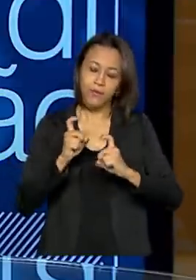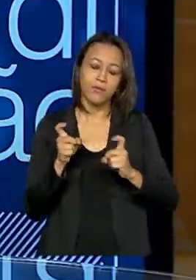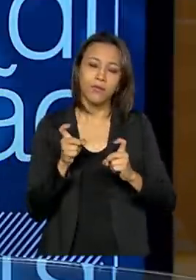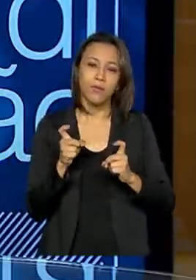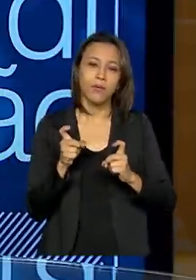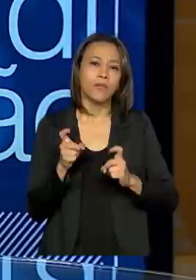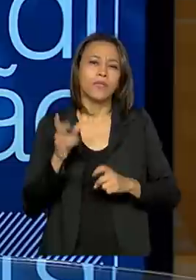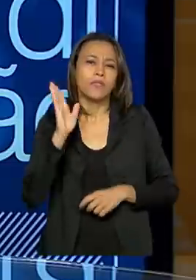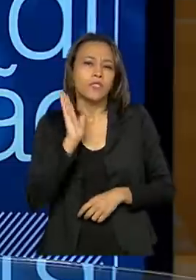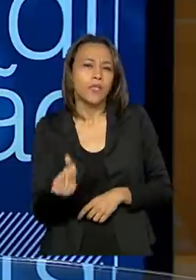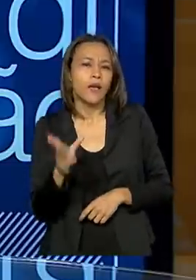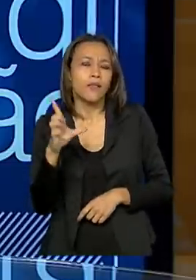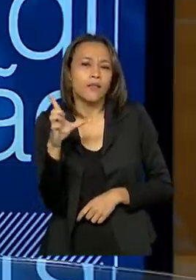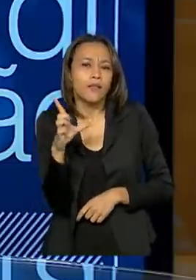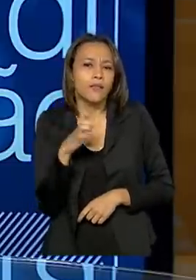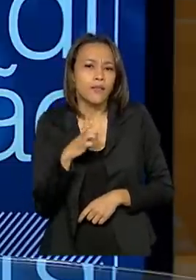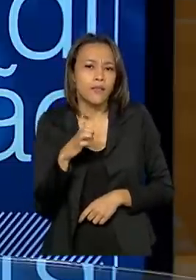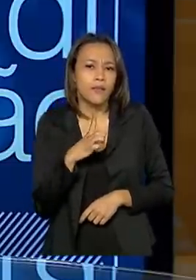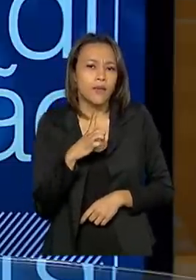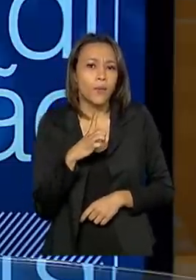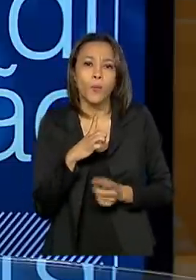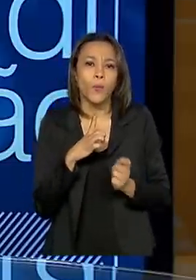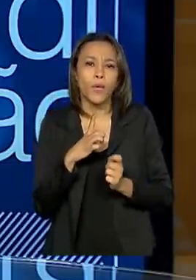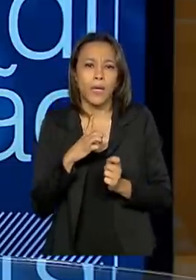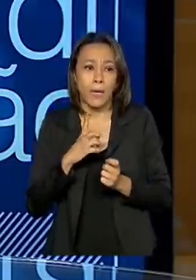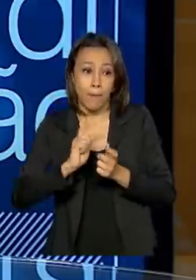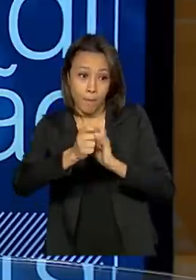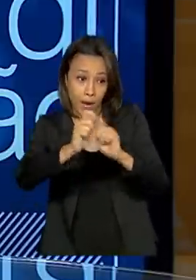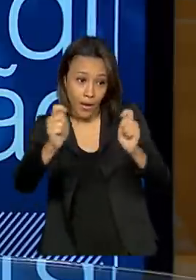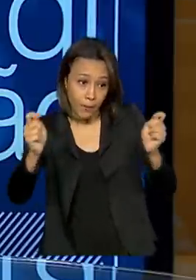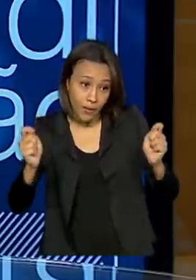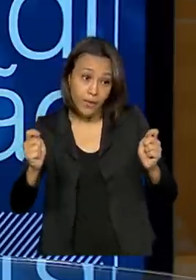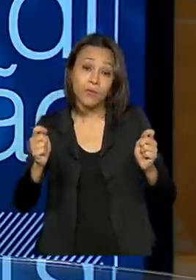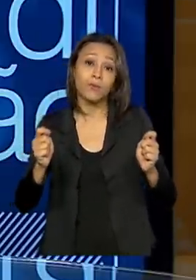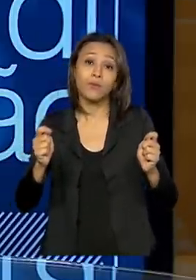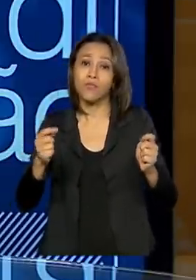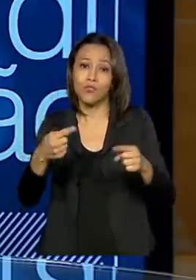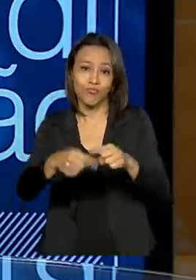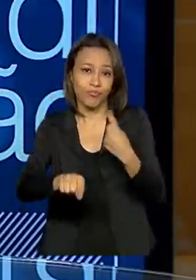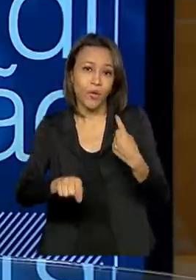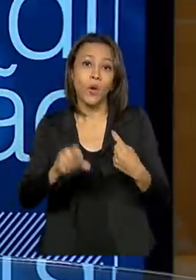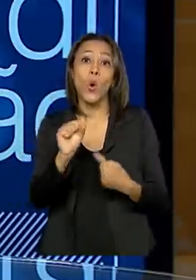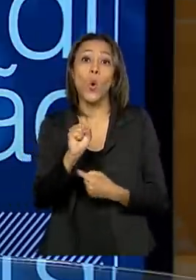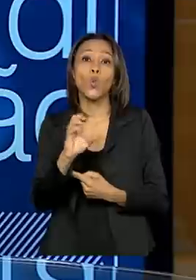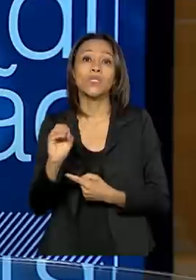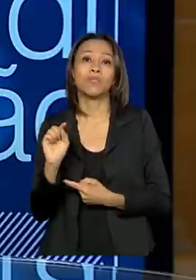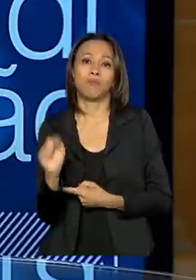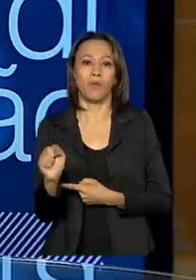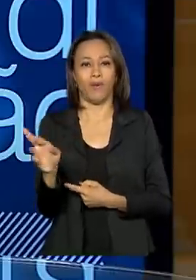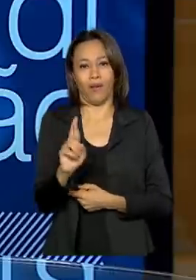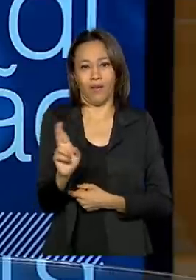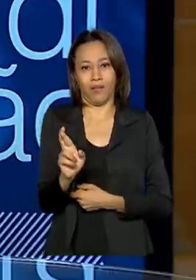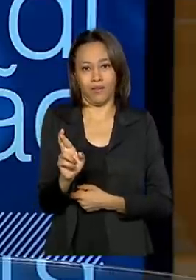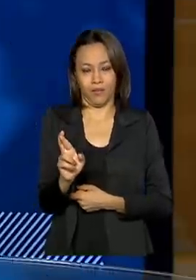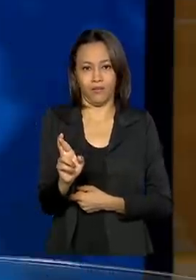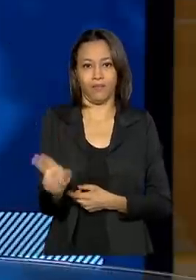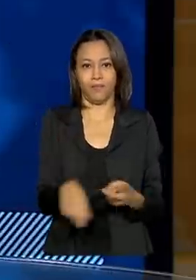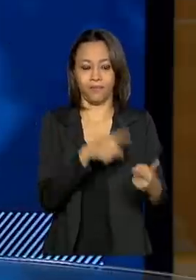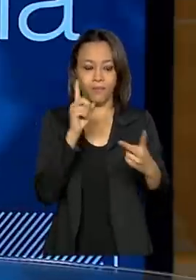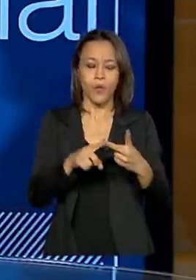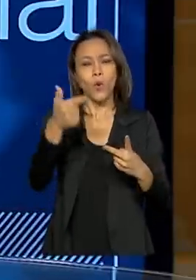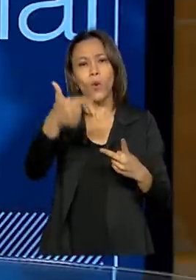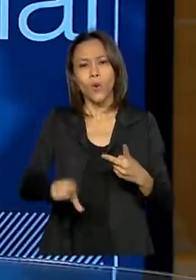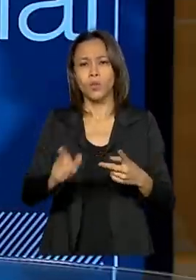trouxemos de pagamentos indevidos a servidores aproximadamente 800 mil reais. De pagamento